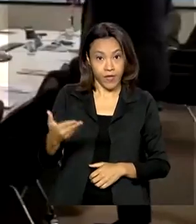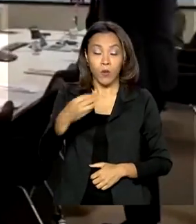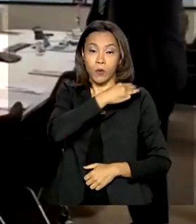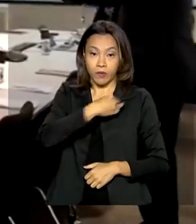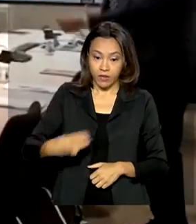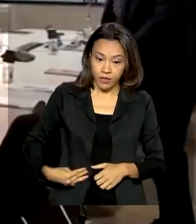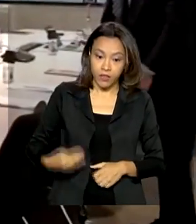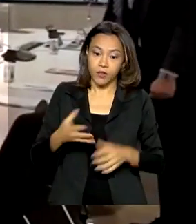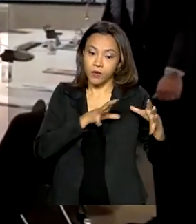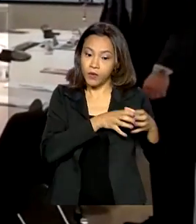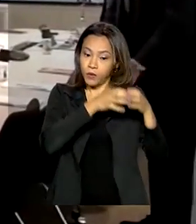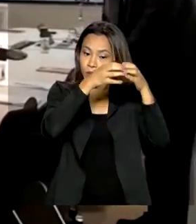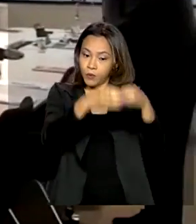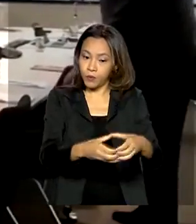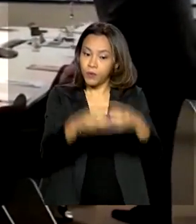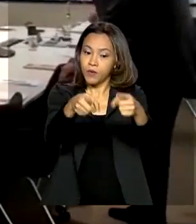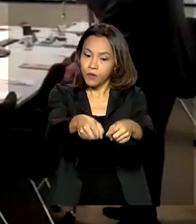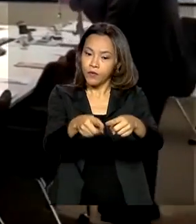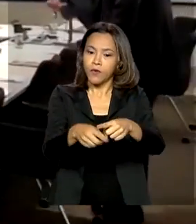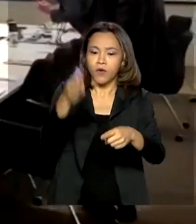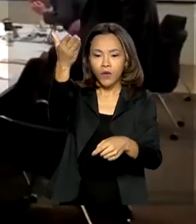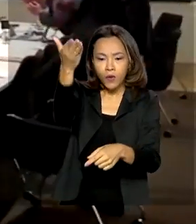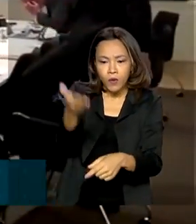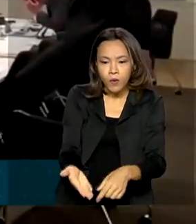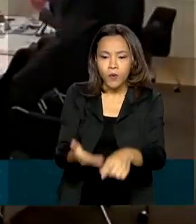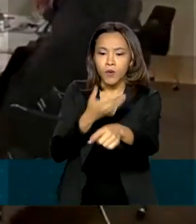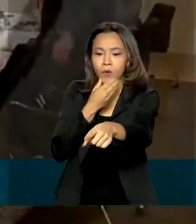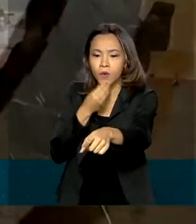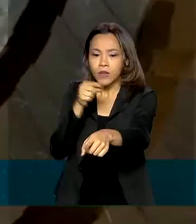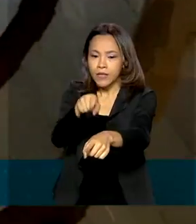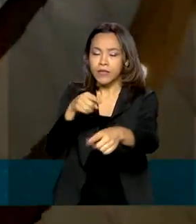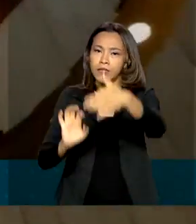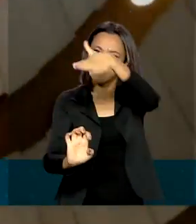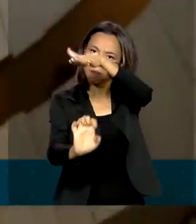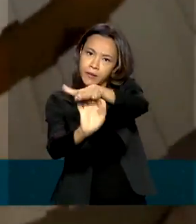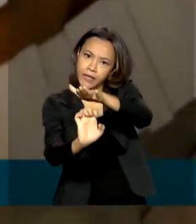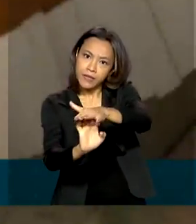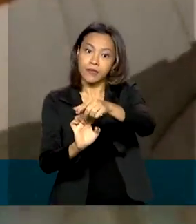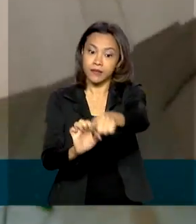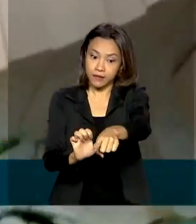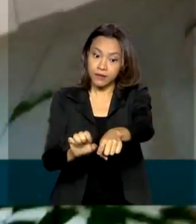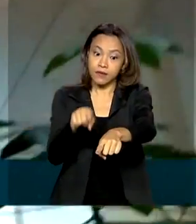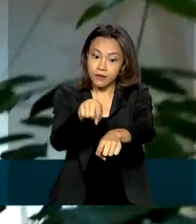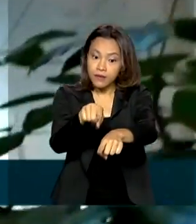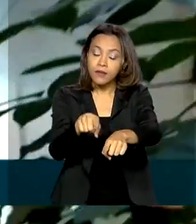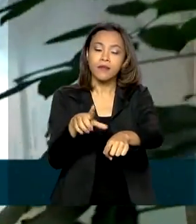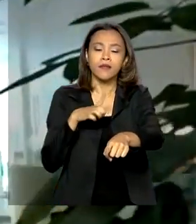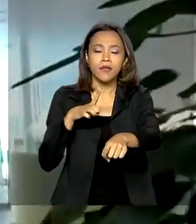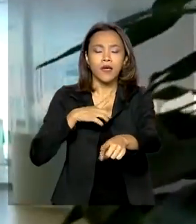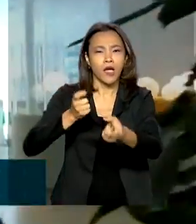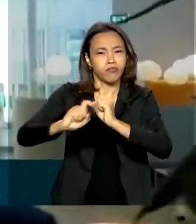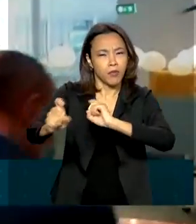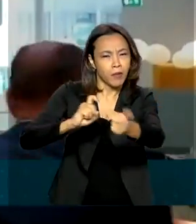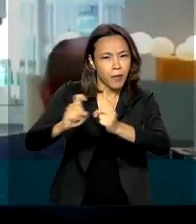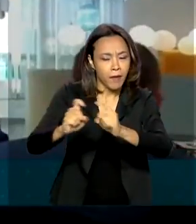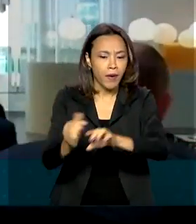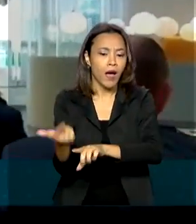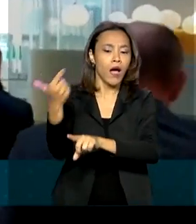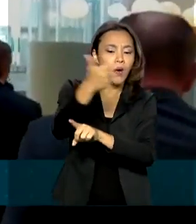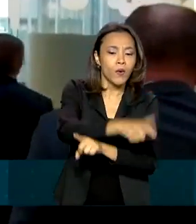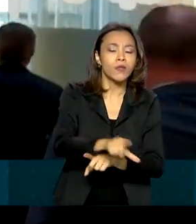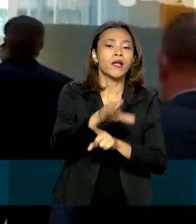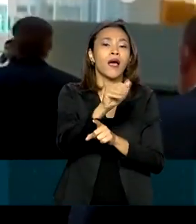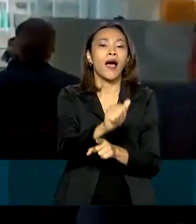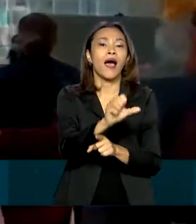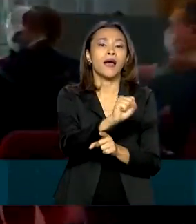brasileira foram recebidos pelo CEO da companhia Investor AB, que além da Ericsson, também gerencia a AstraZeneca,